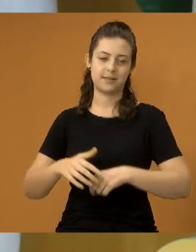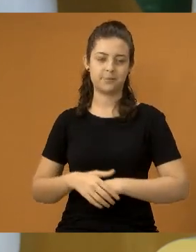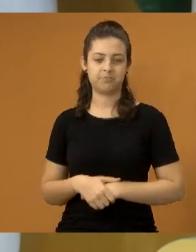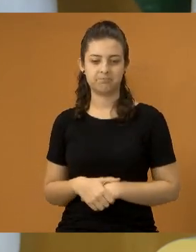Obrigado. Obrigado.